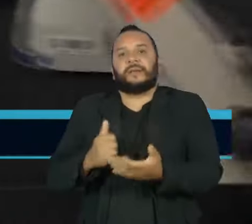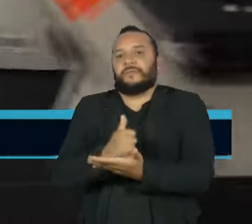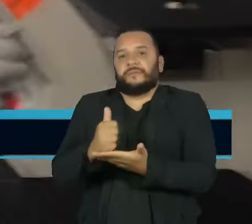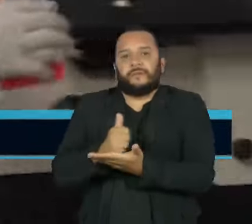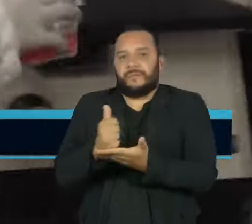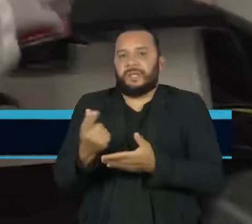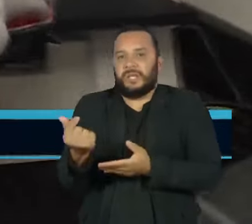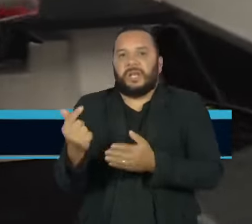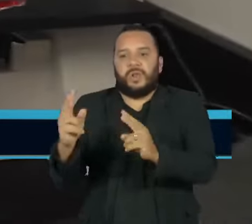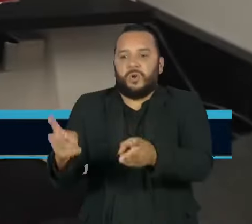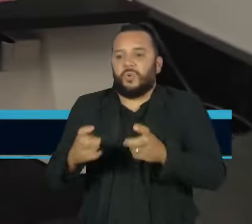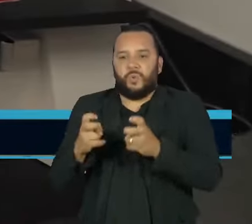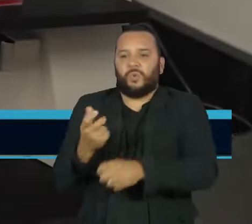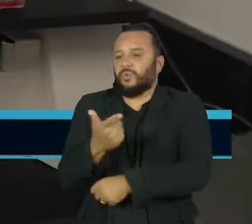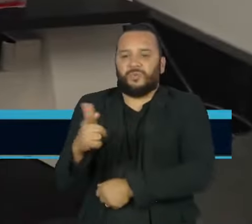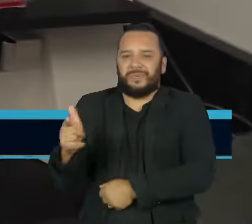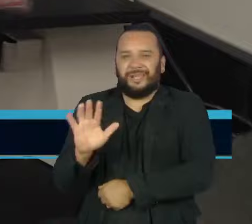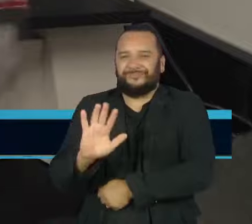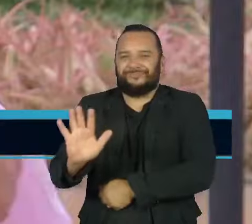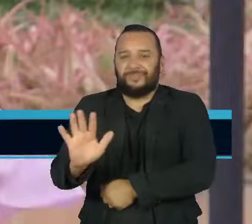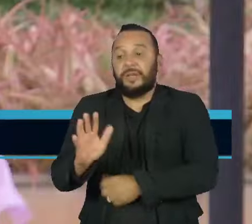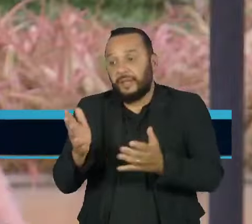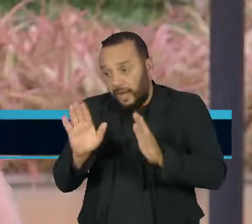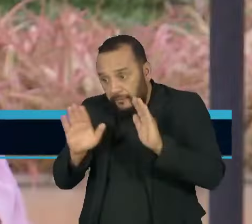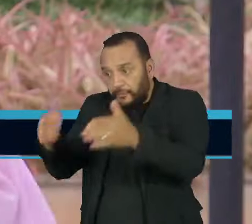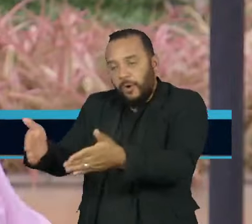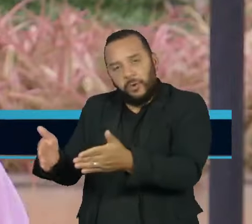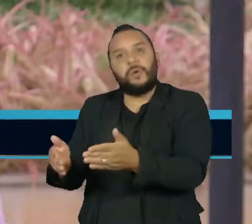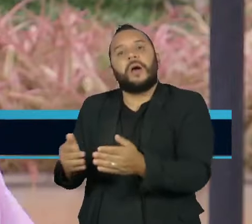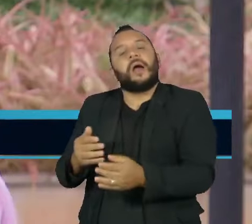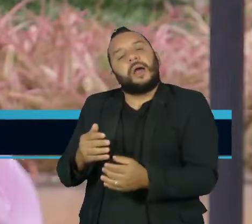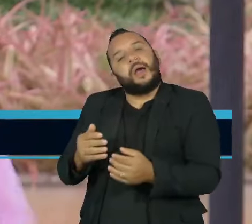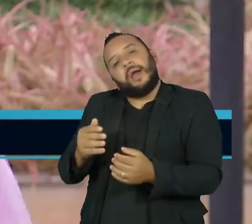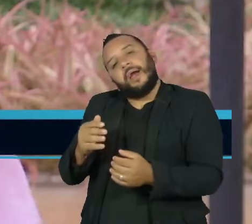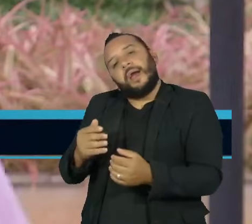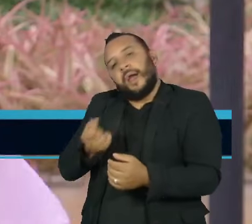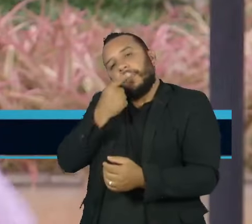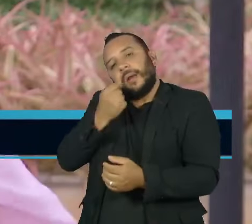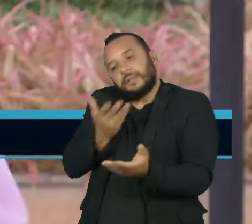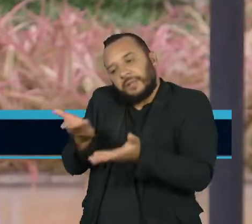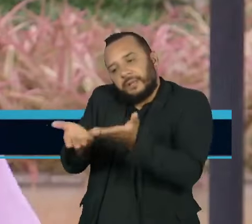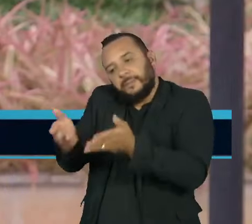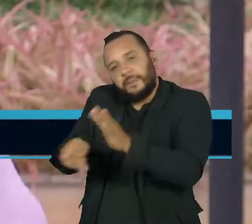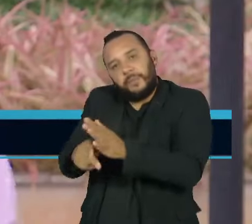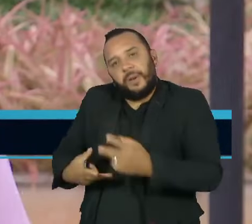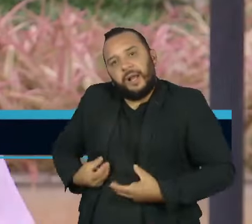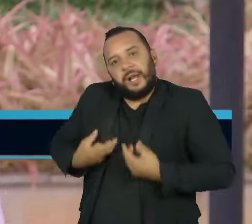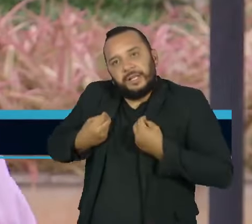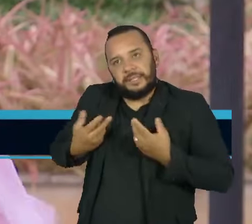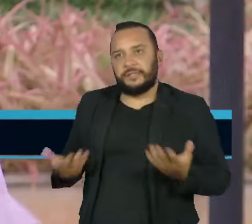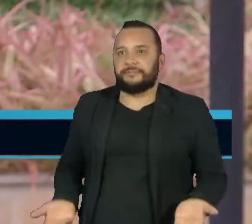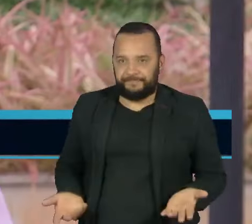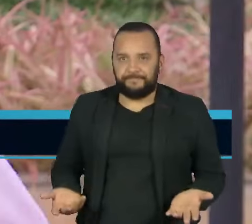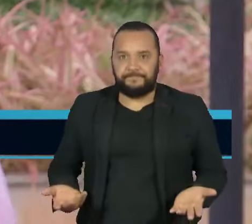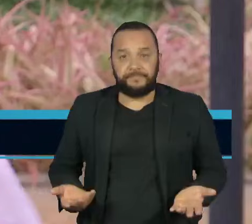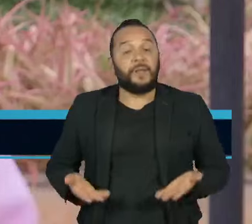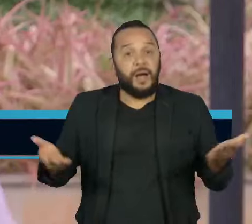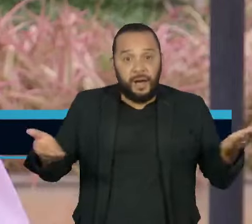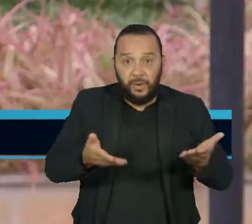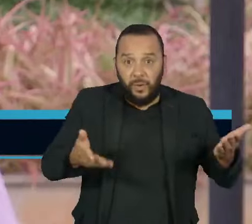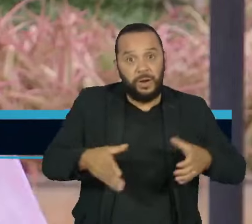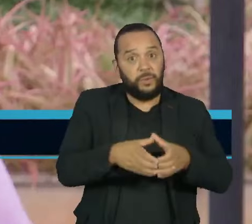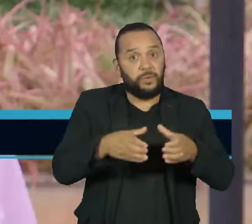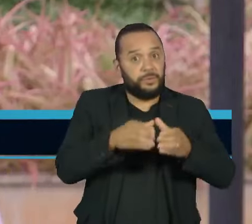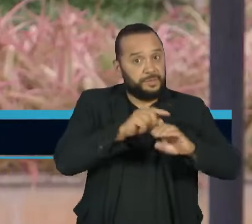exemplo, em remédios para tratar o câncer. Por isso é tão importante a notícia de que cientistas estão conseguindo,